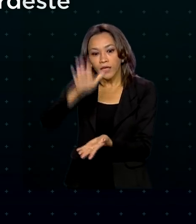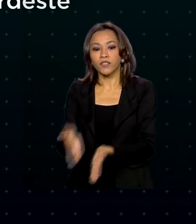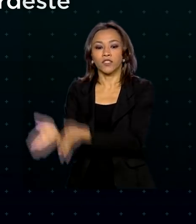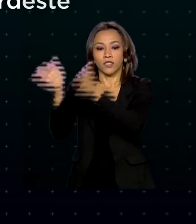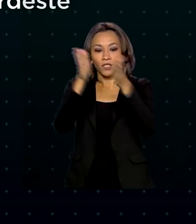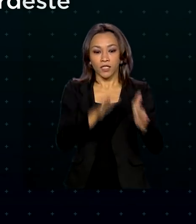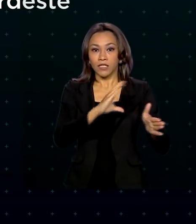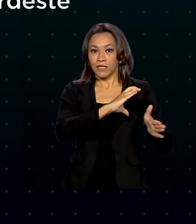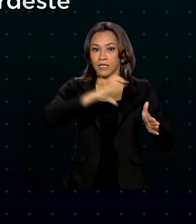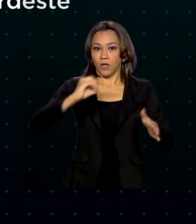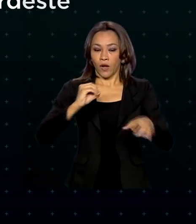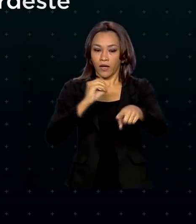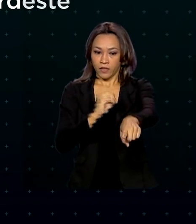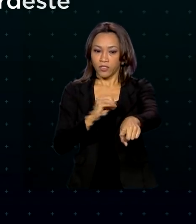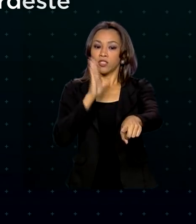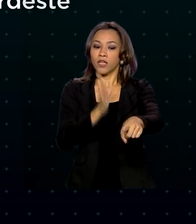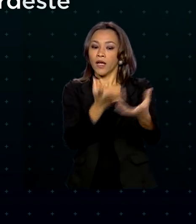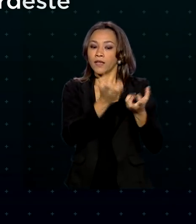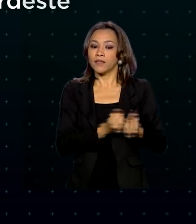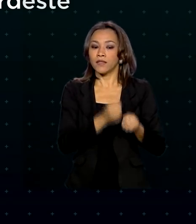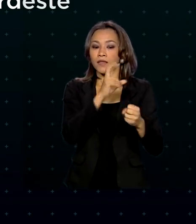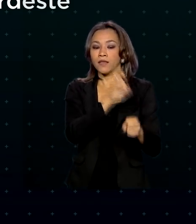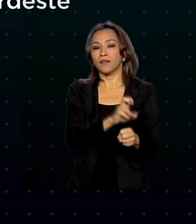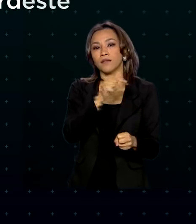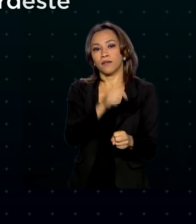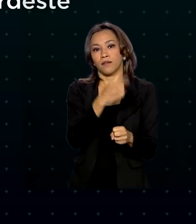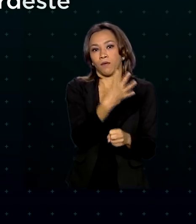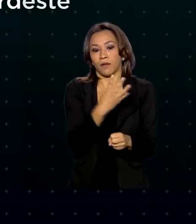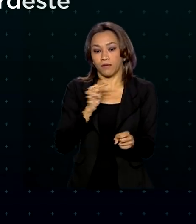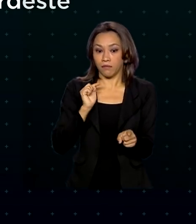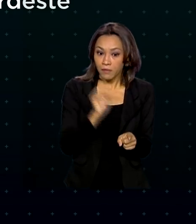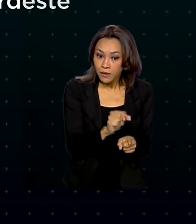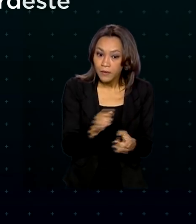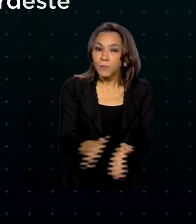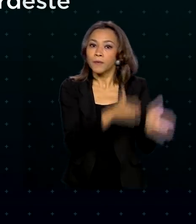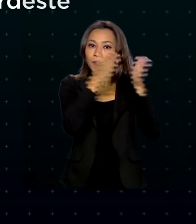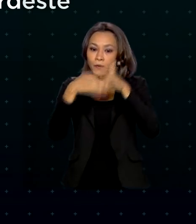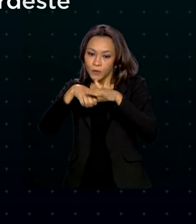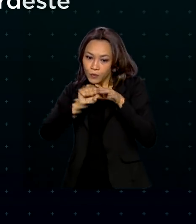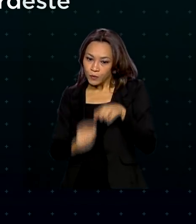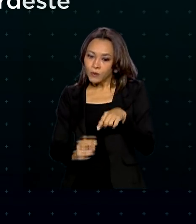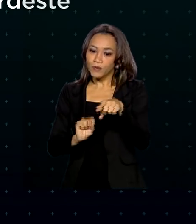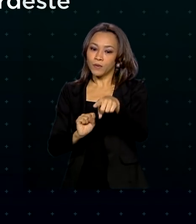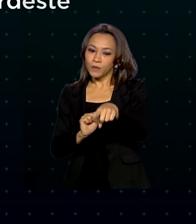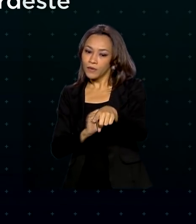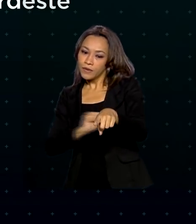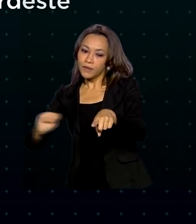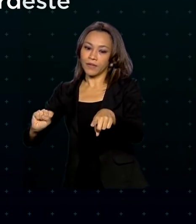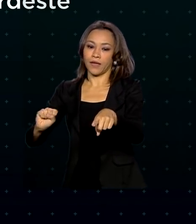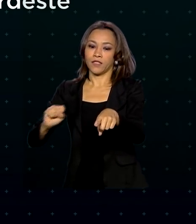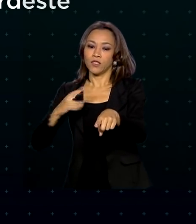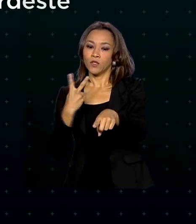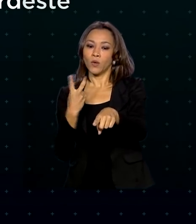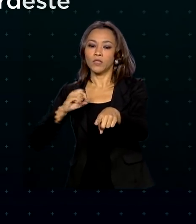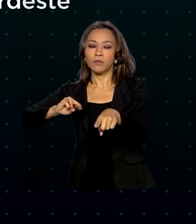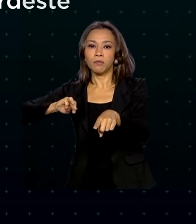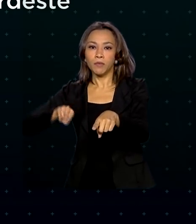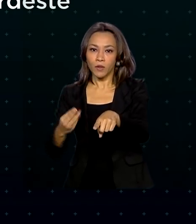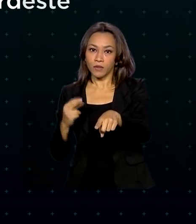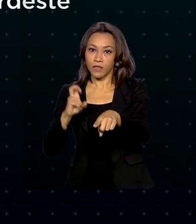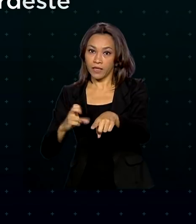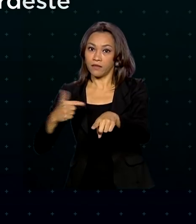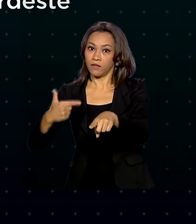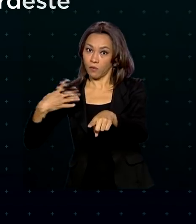Já o Centro-Oeste recebe 574 mil doses e o Sudeste, 2 milhões e 524